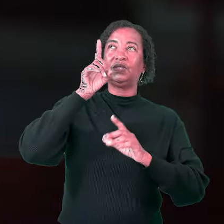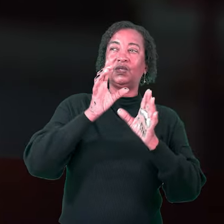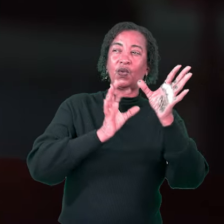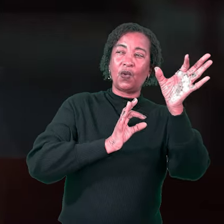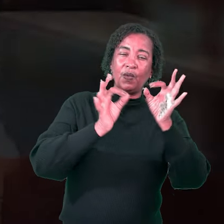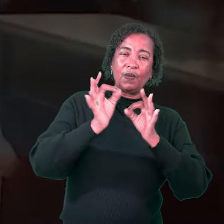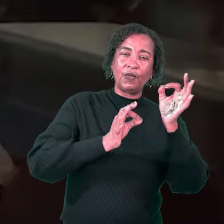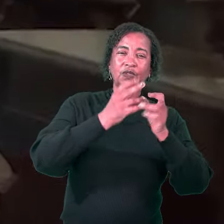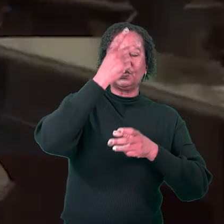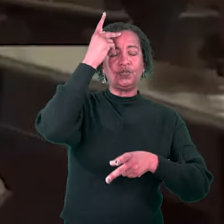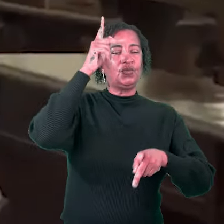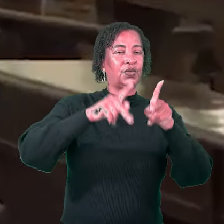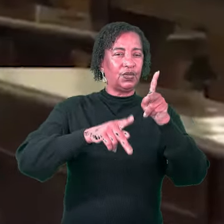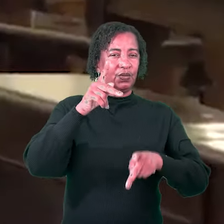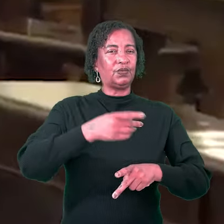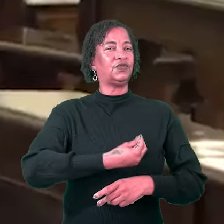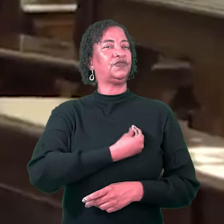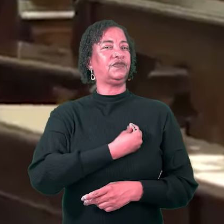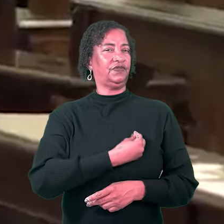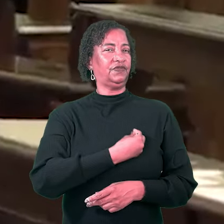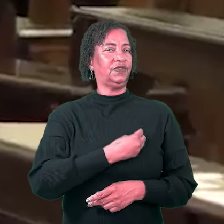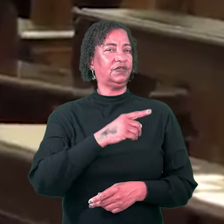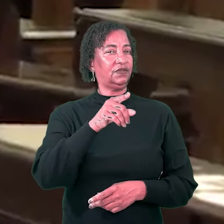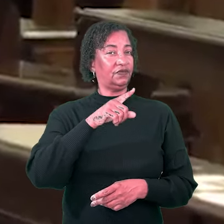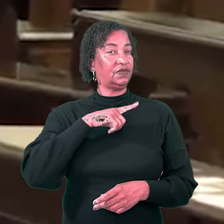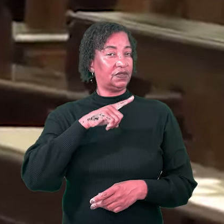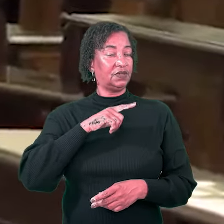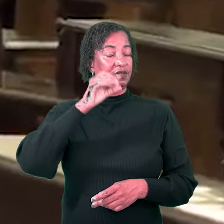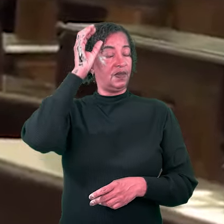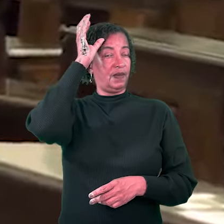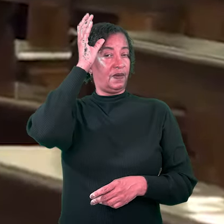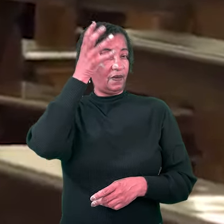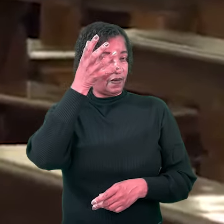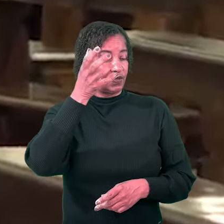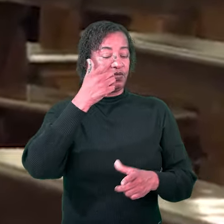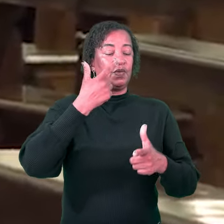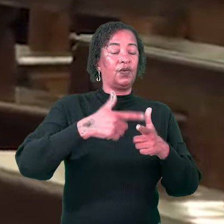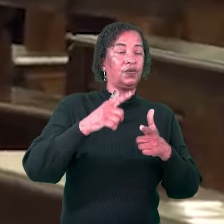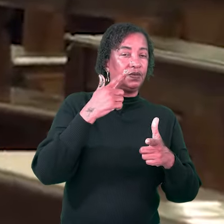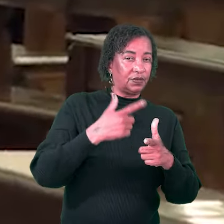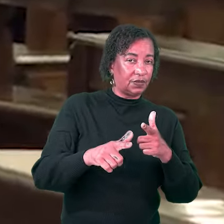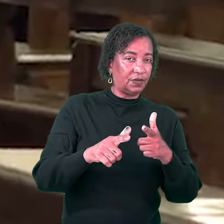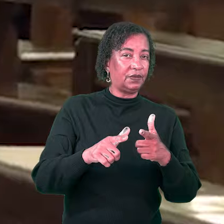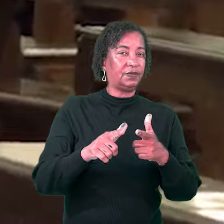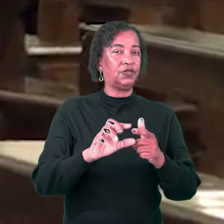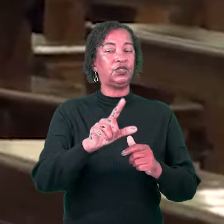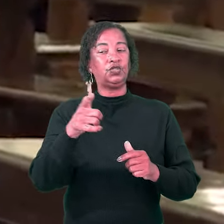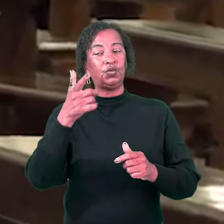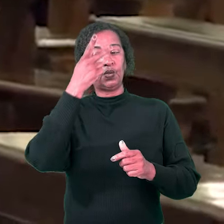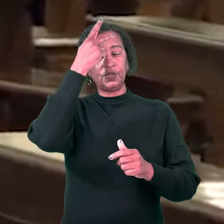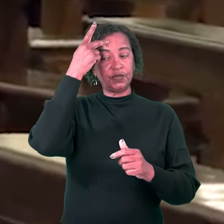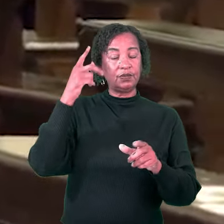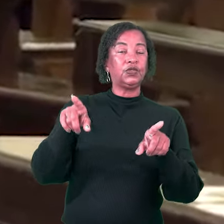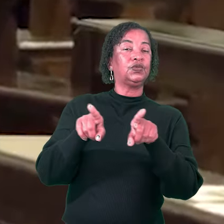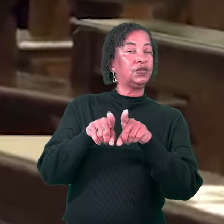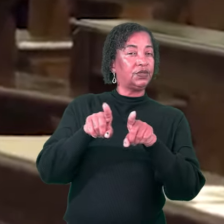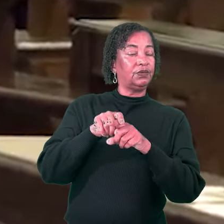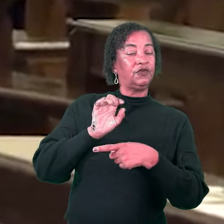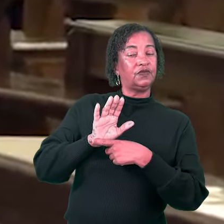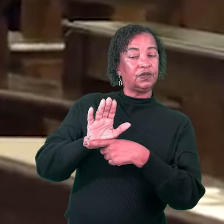povo fosse, mesmo que chegue ao ponto de você ter a solução para os seus problemas e para os de outras pessoas,